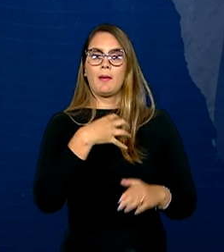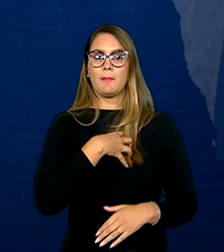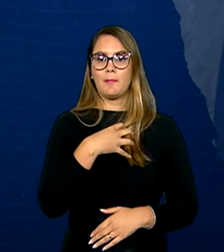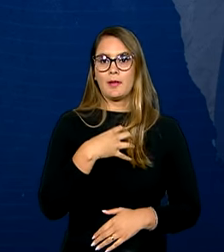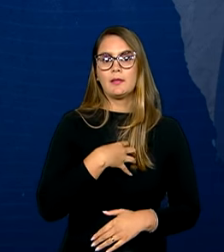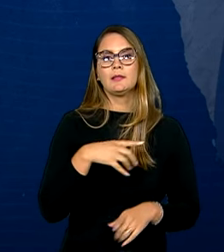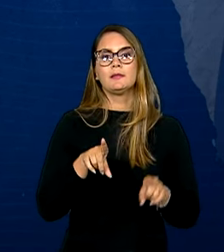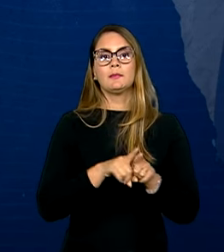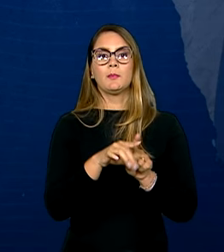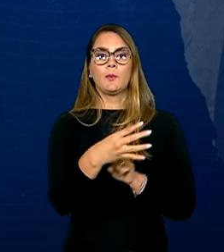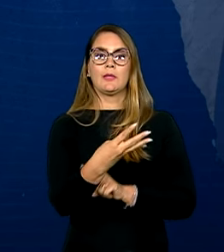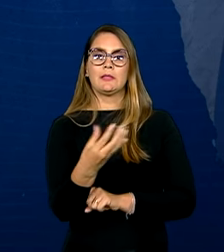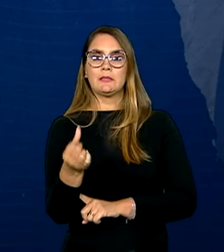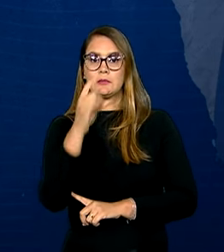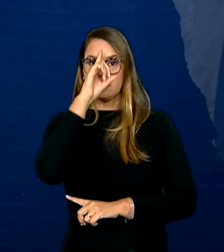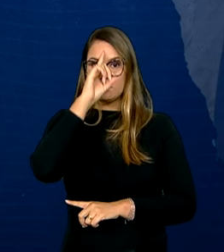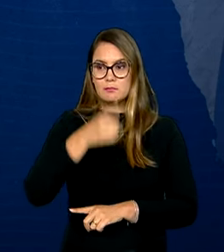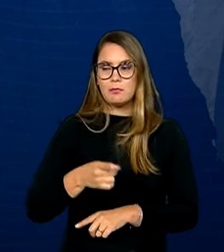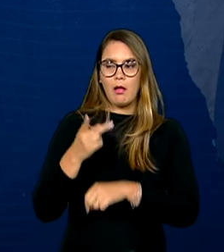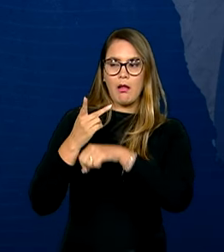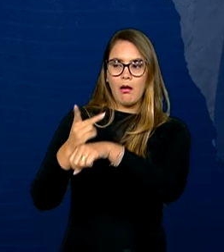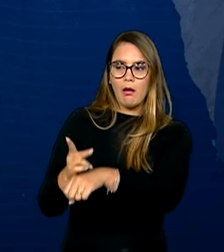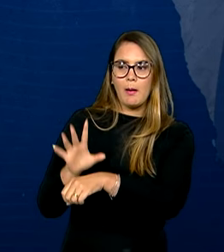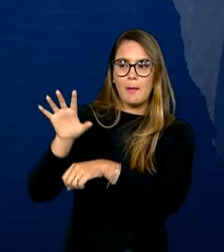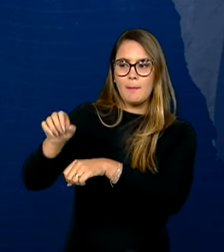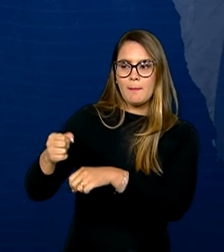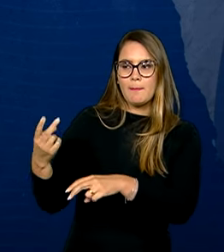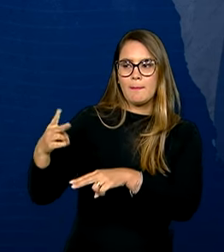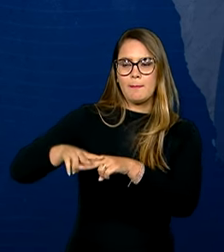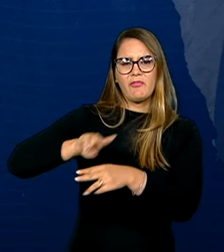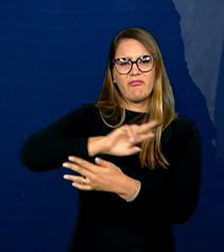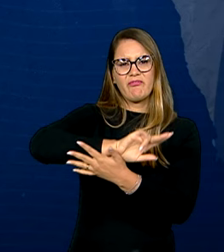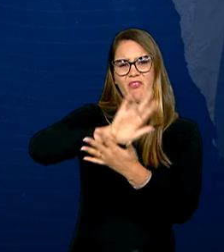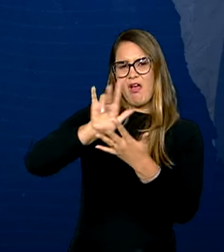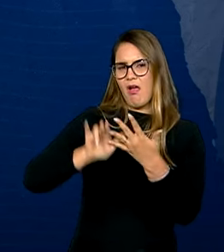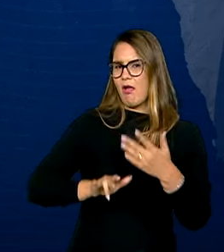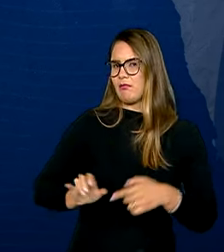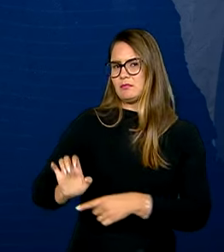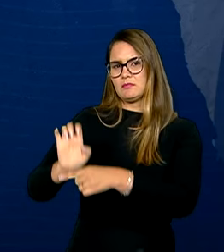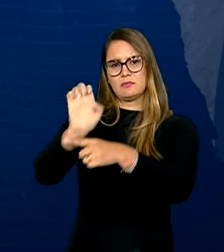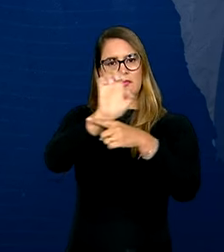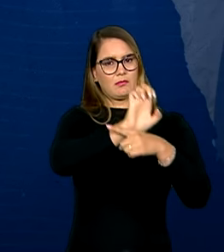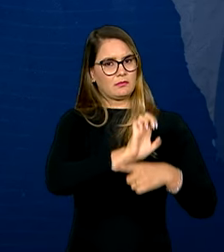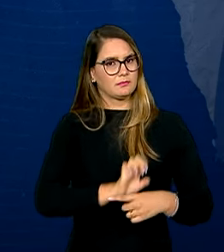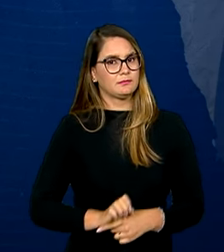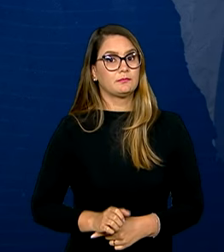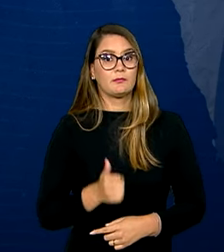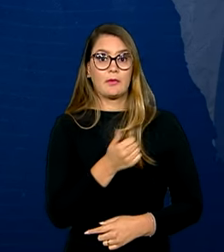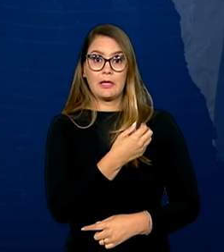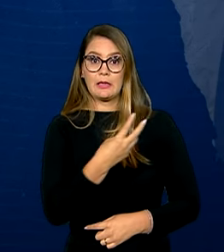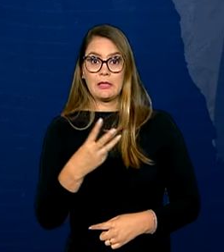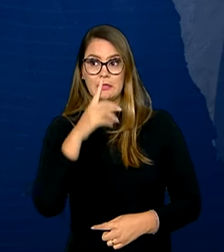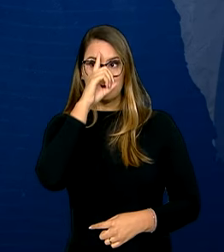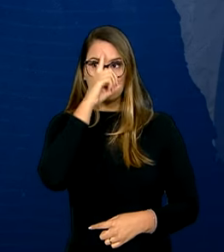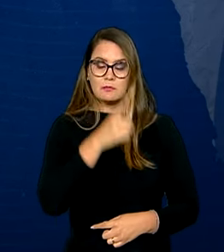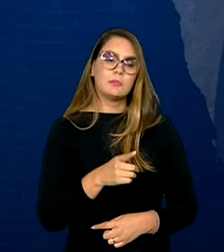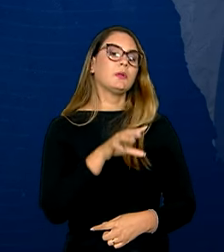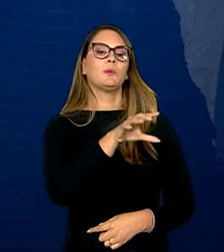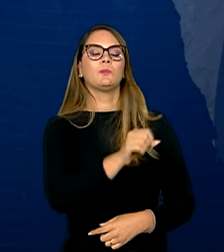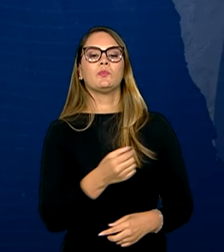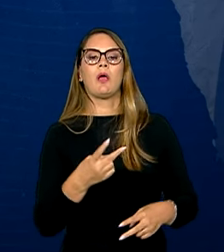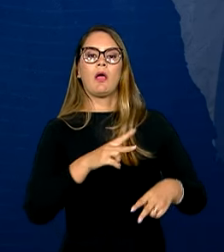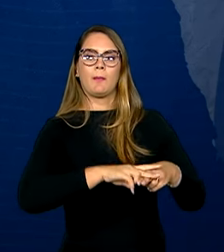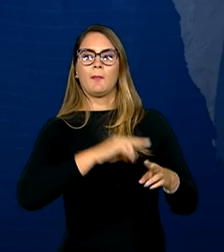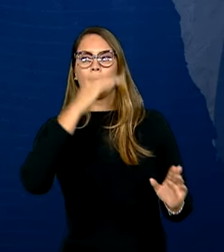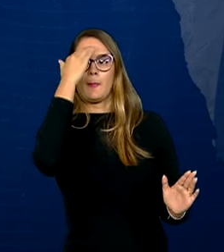e 46 mandados de busca e apreensão em diversos estados. 13 mandados de busca e apreensão